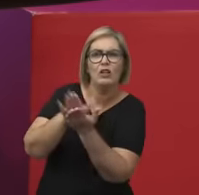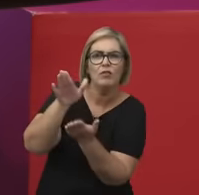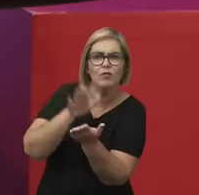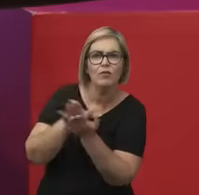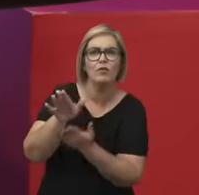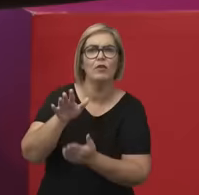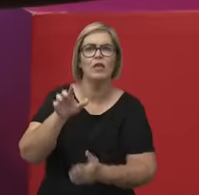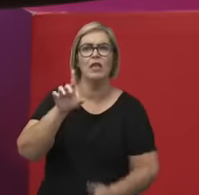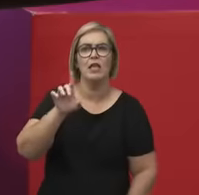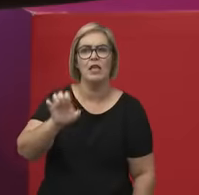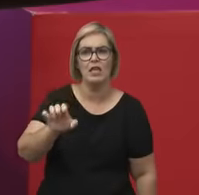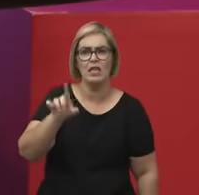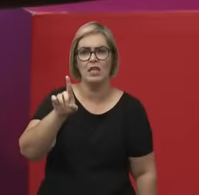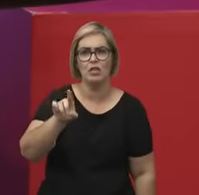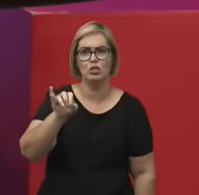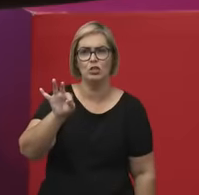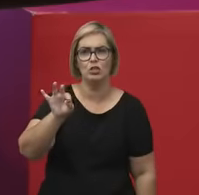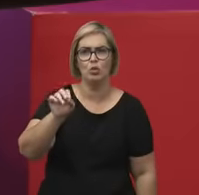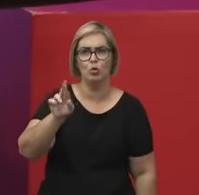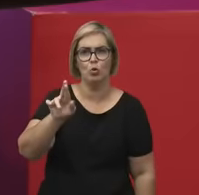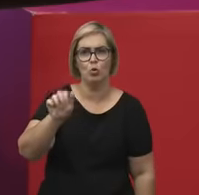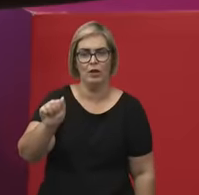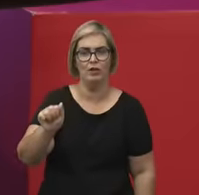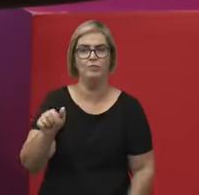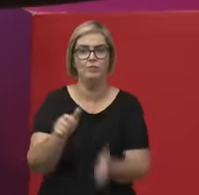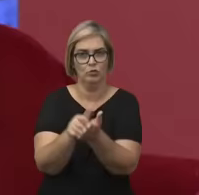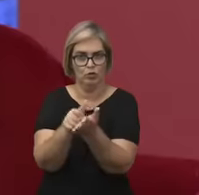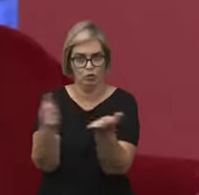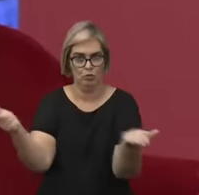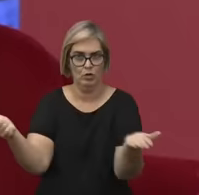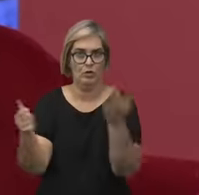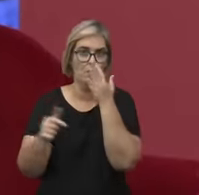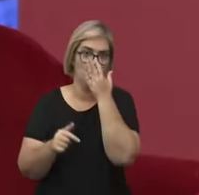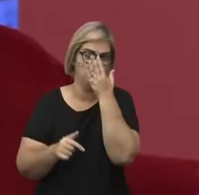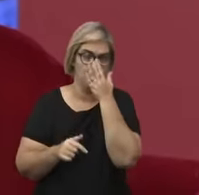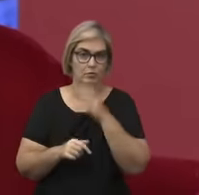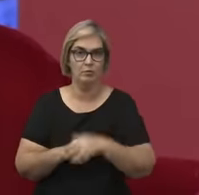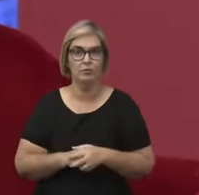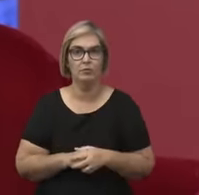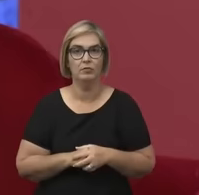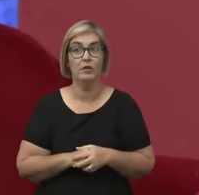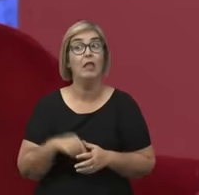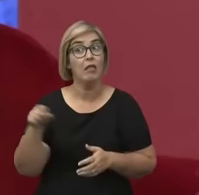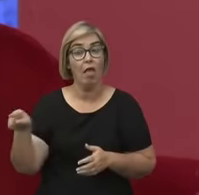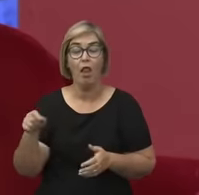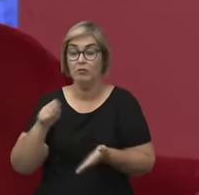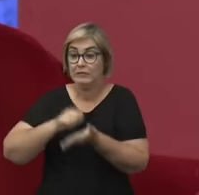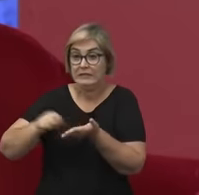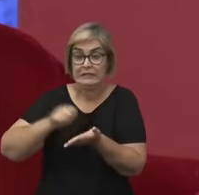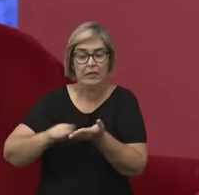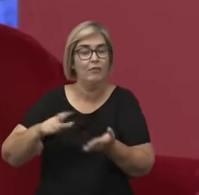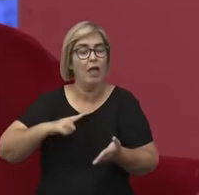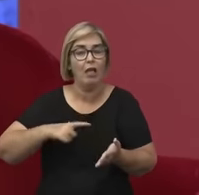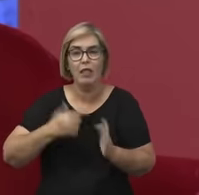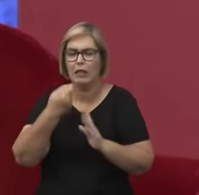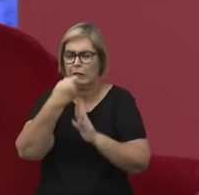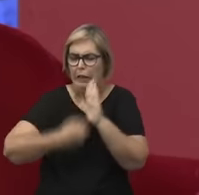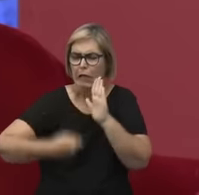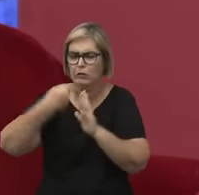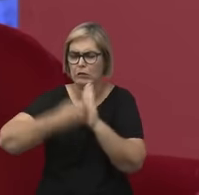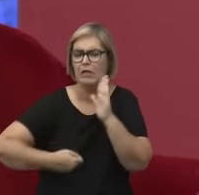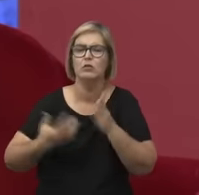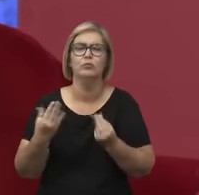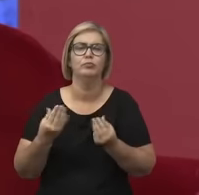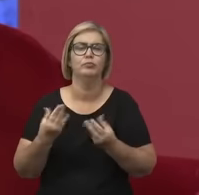fundadora e editora desse jornal, Sexo Feminino. Então, ela escreveu em praticamente todas as edições. Tem muitos textos de Francisca, senhorinha, da Mota